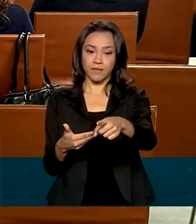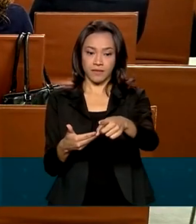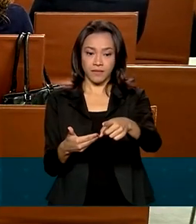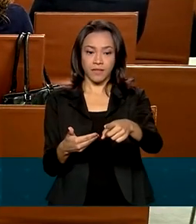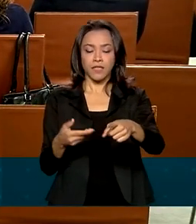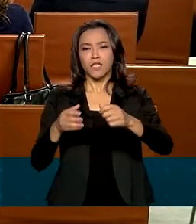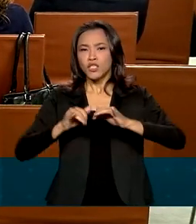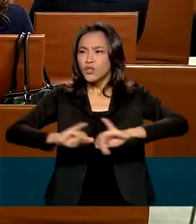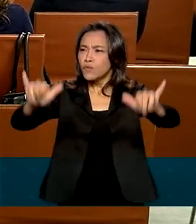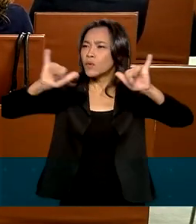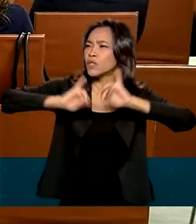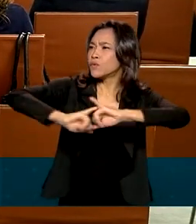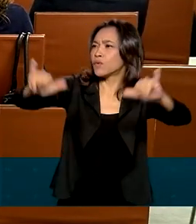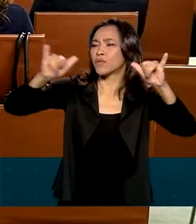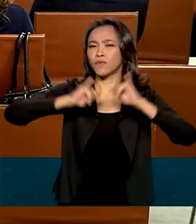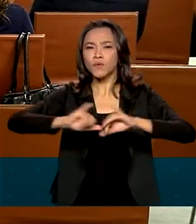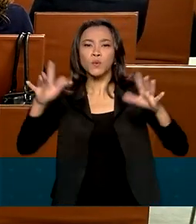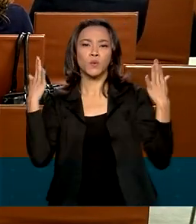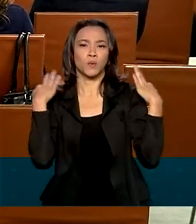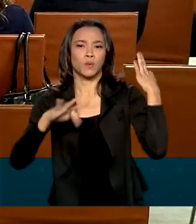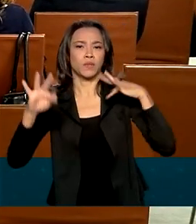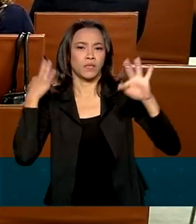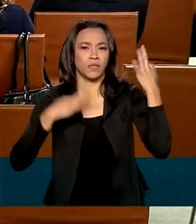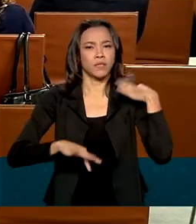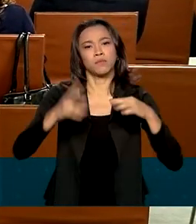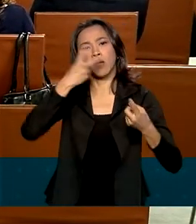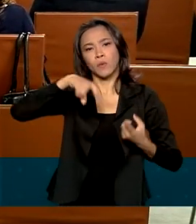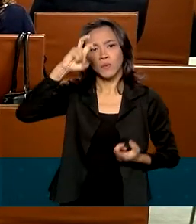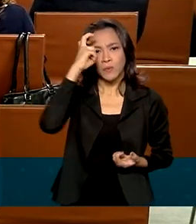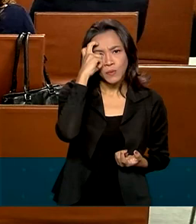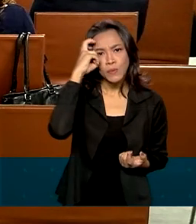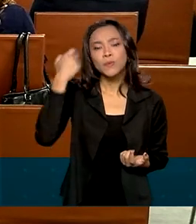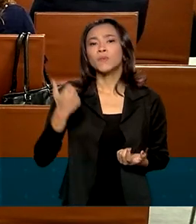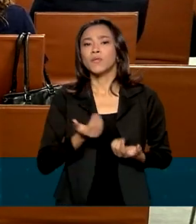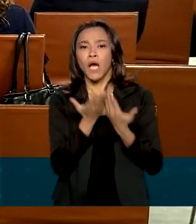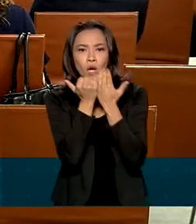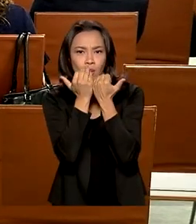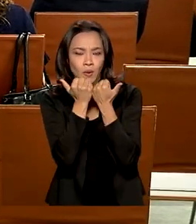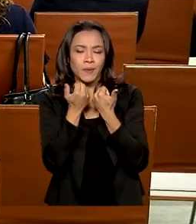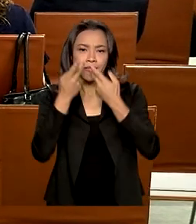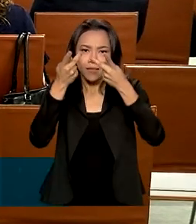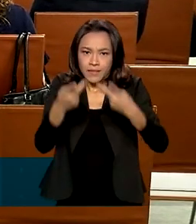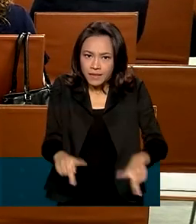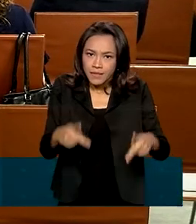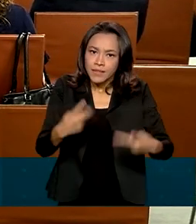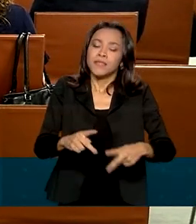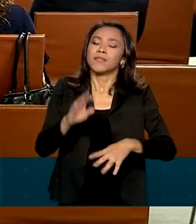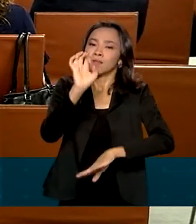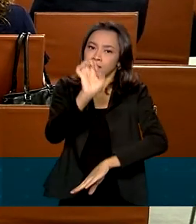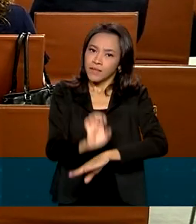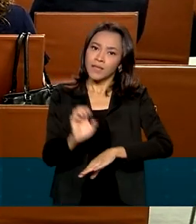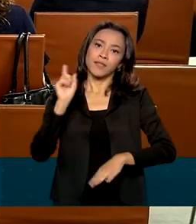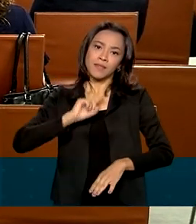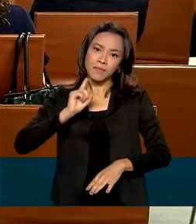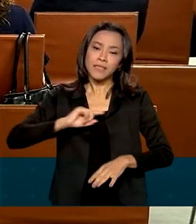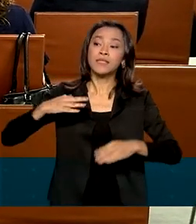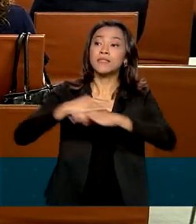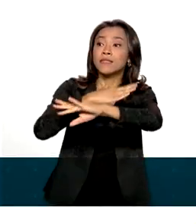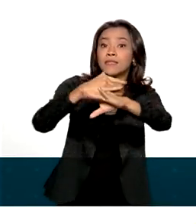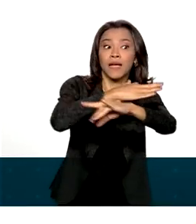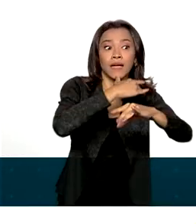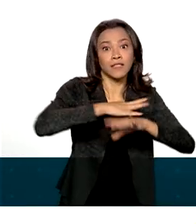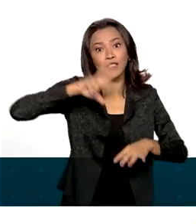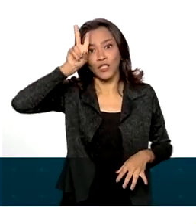né? Divulga aqui as nossas belezas, a nossa cultura, nossa gastronomia, as nossas cidades históricas,